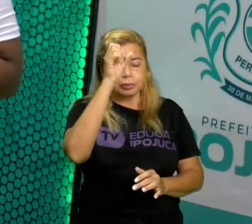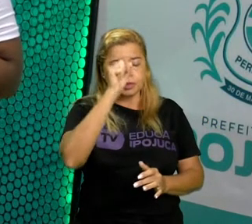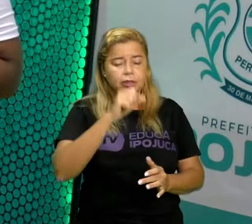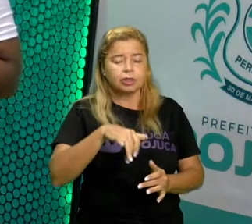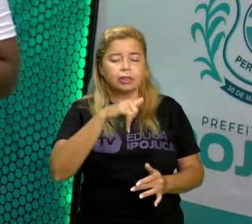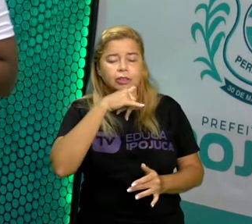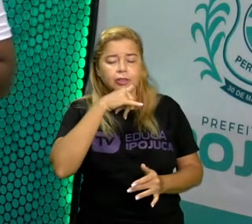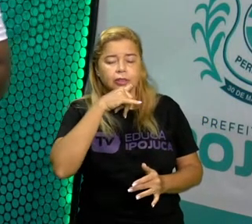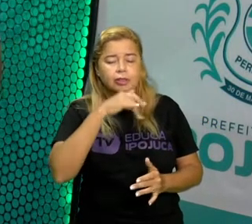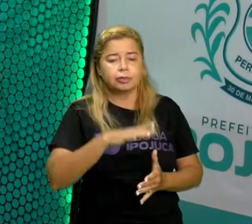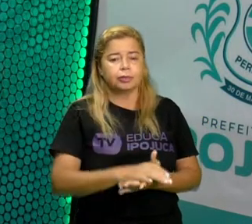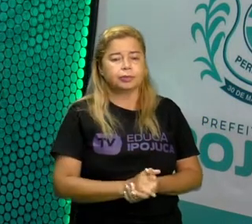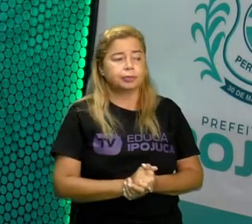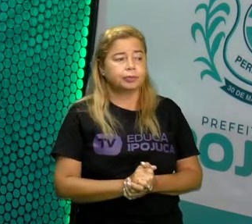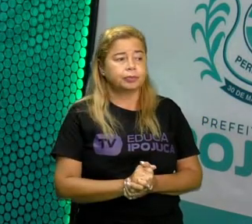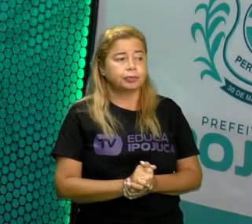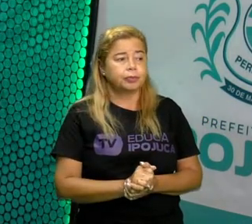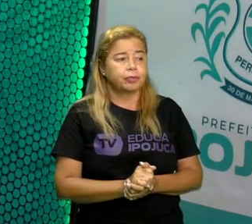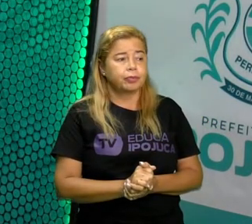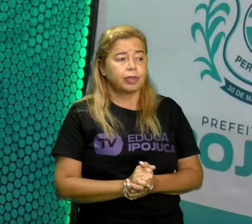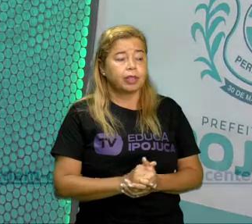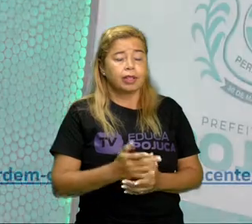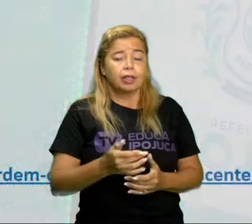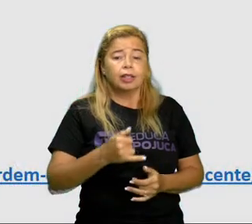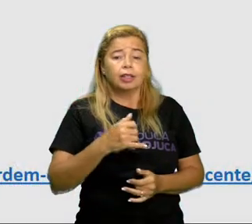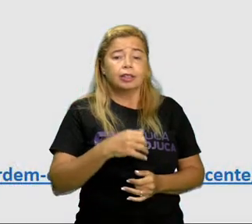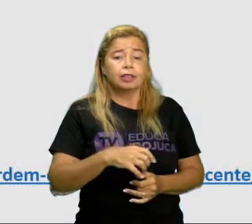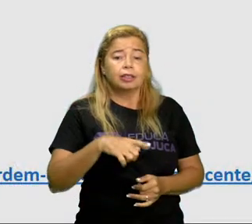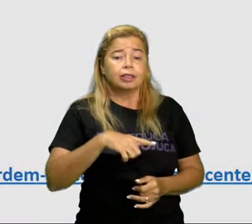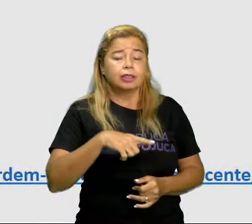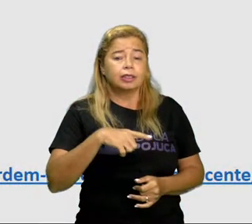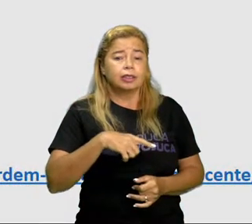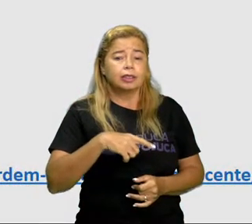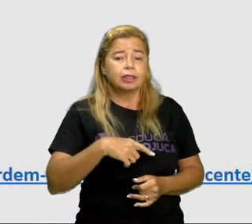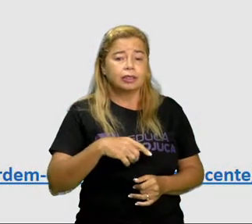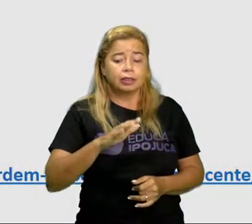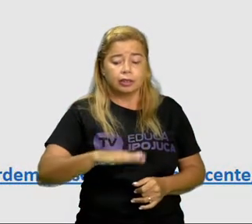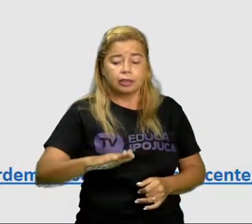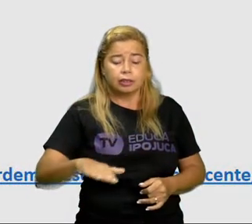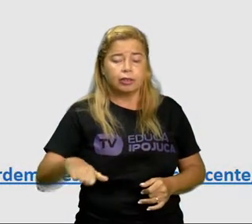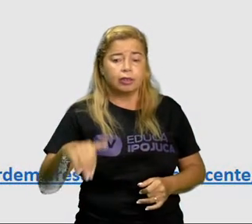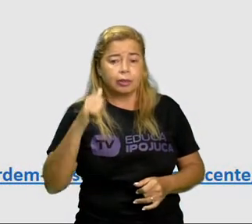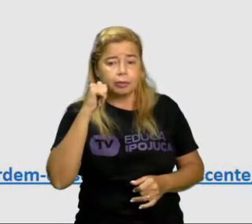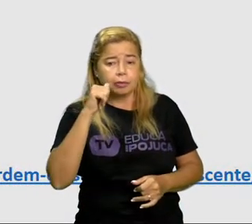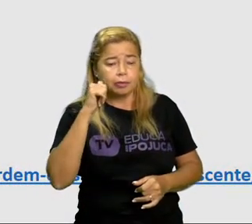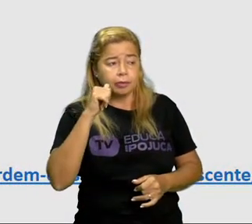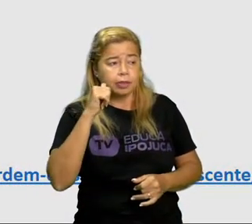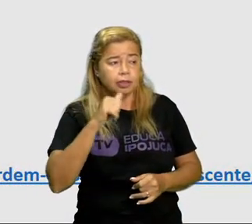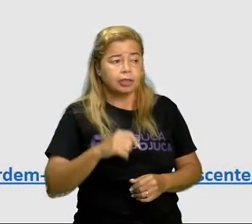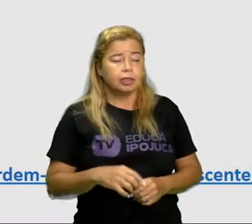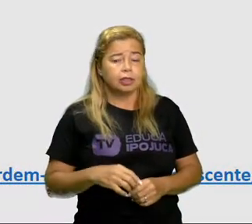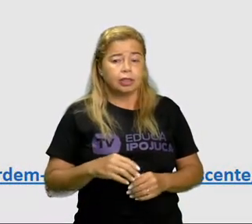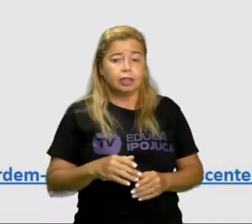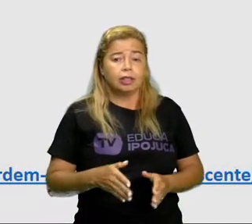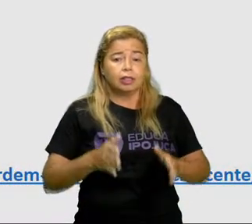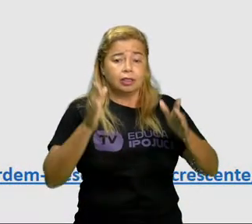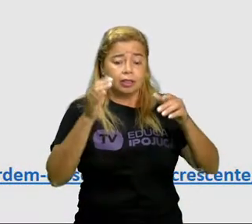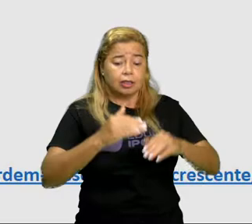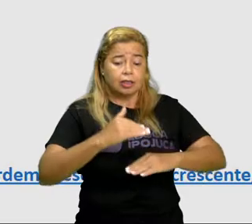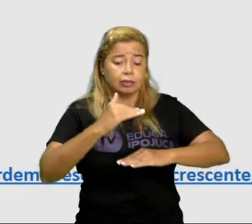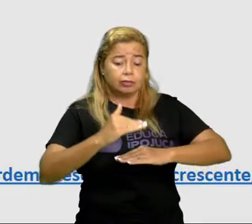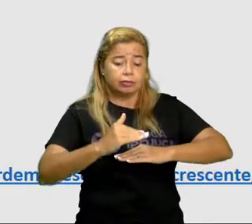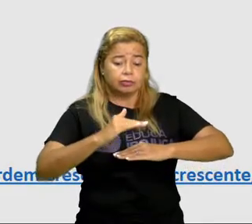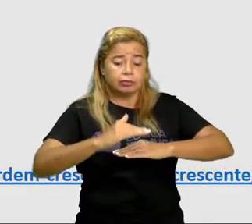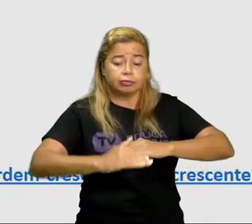exemplo. exemplo, temos aí uma menininha subindo a escada e cada degrau está sendo